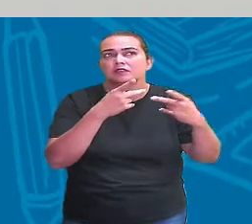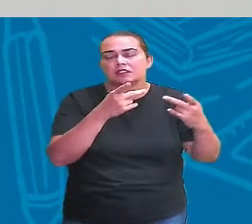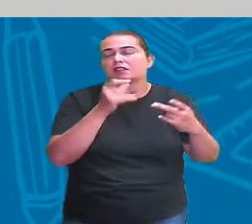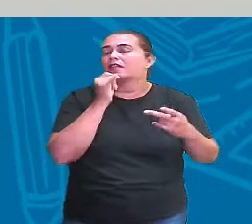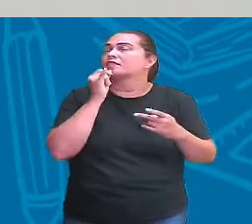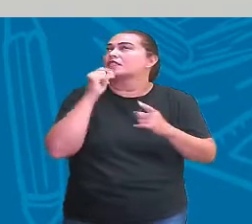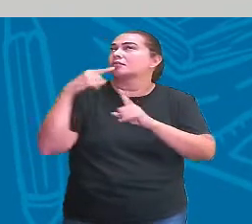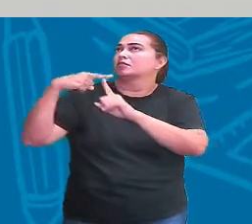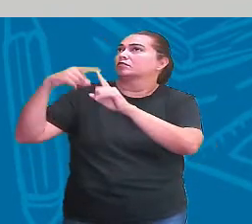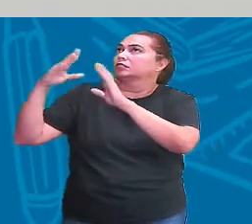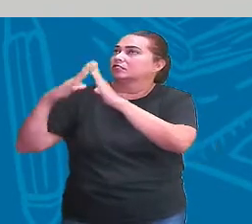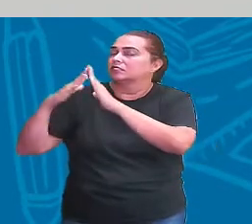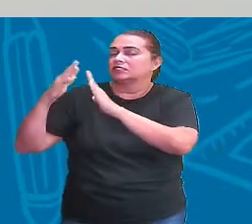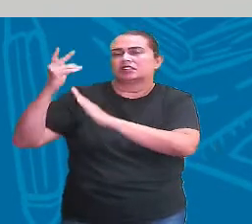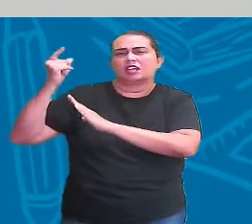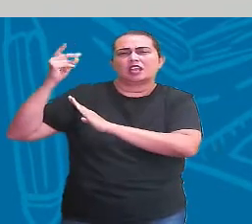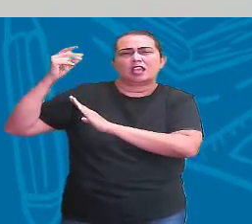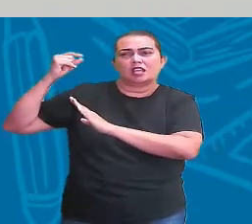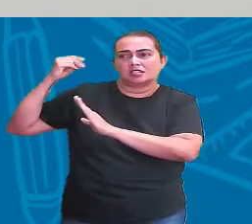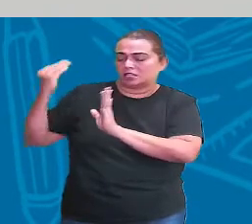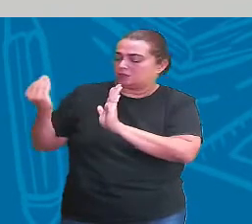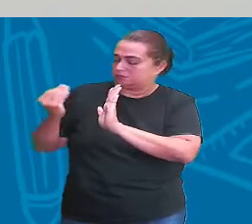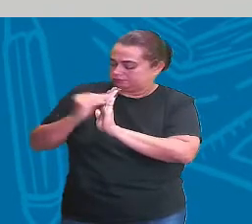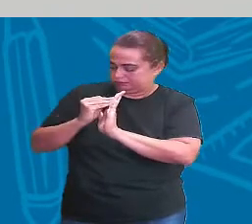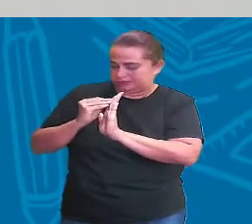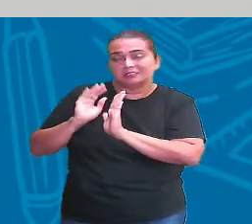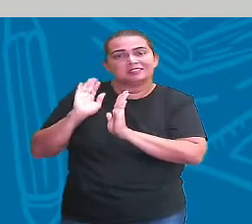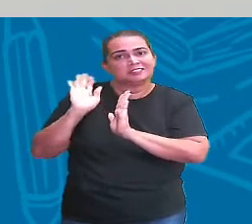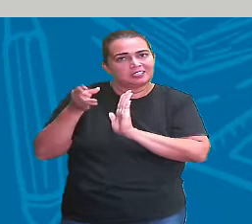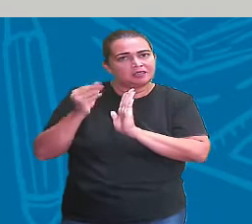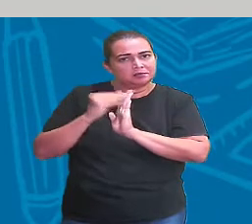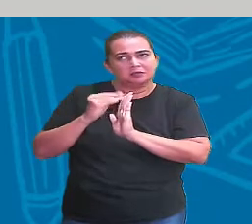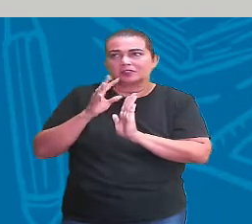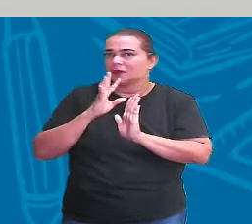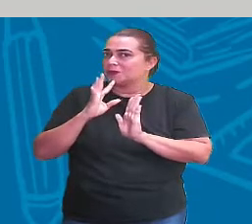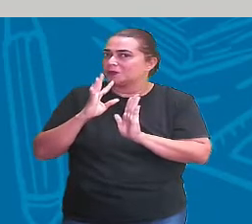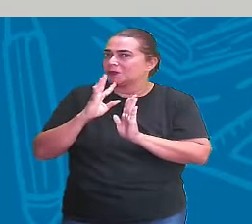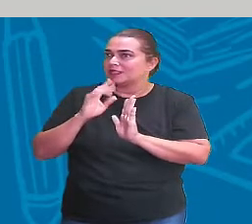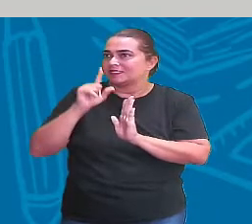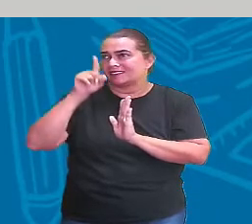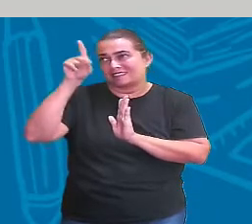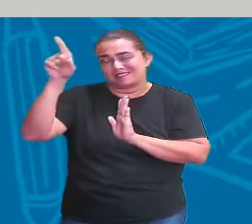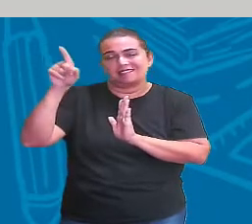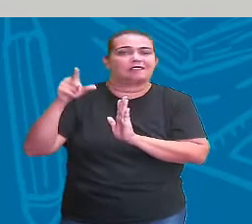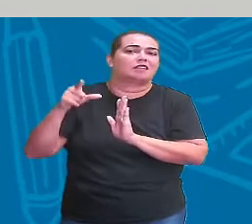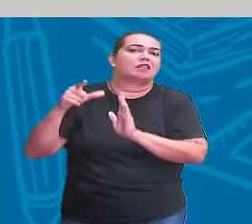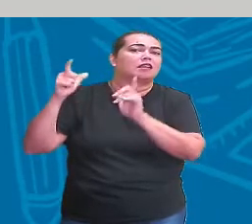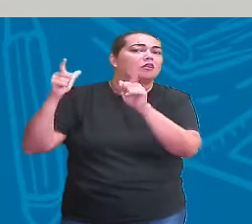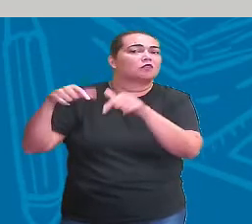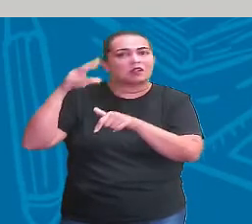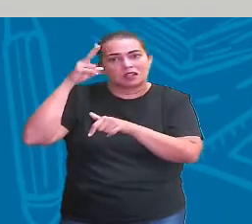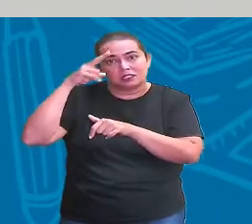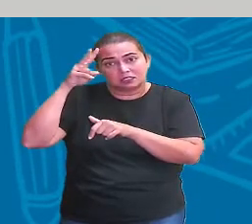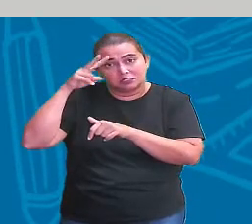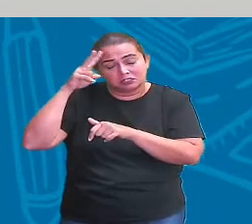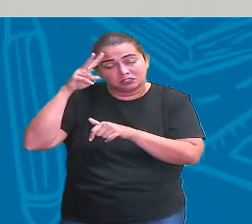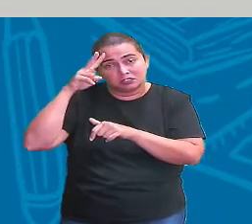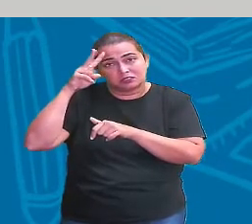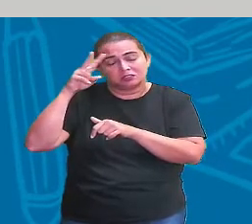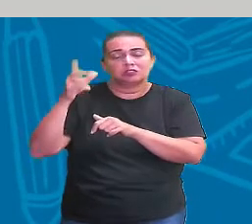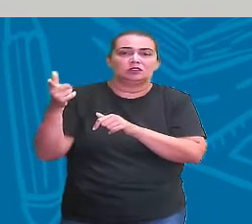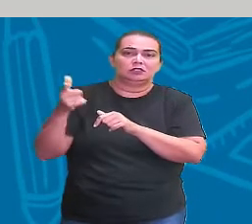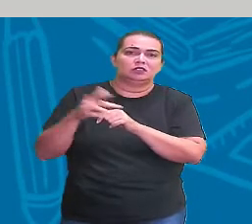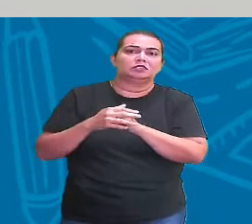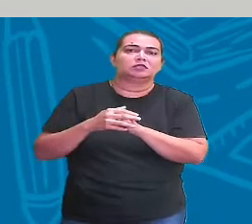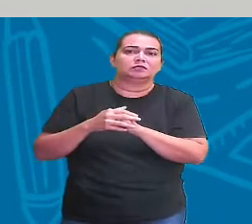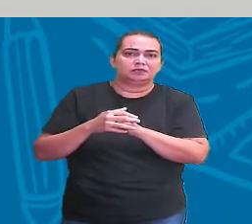antiga, está dentro do meu ROTEIRO, pra conhecer aquele instrumento histórico, aquele patrimônio histórico ali.